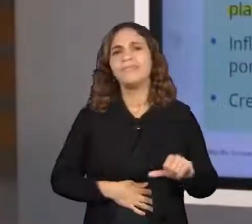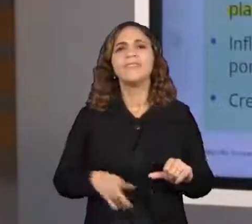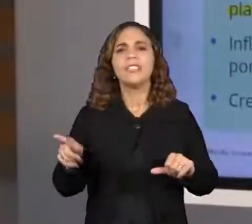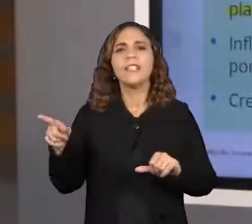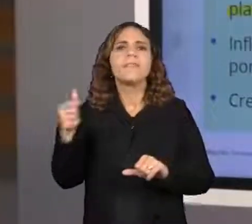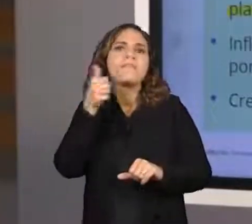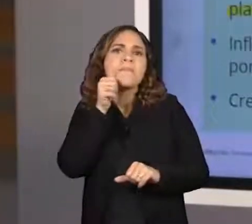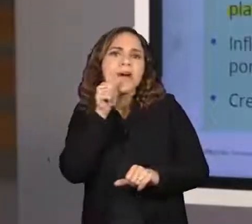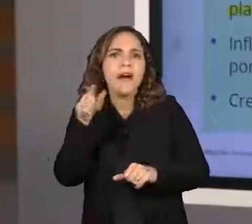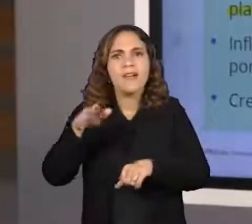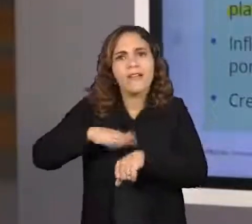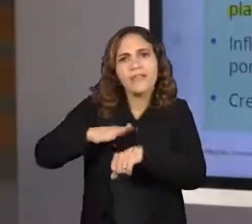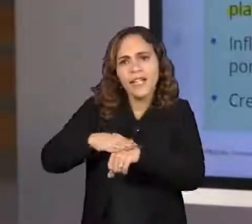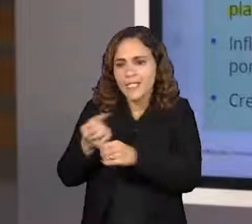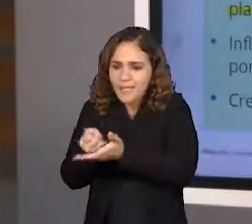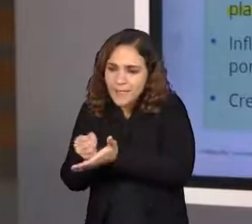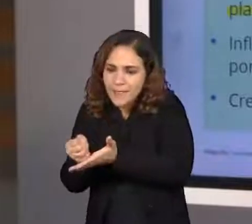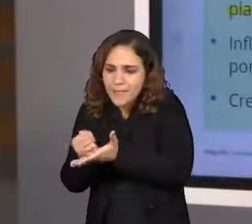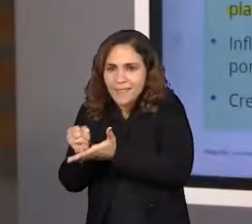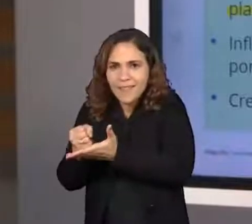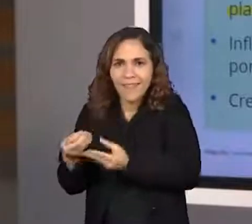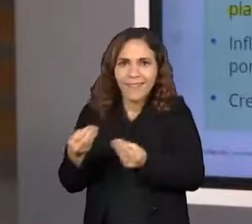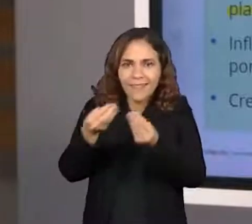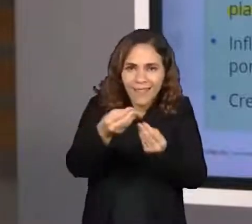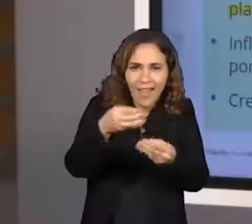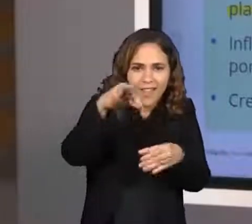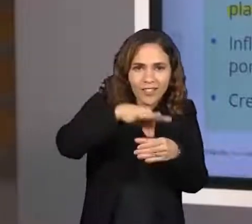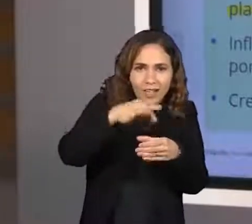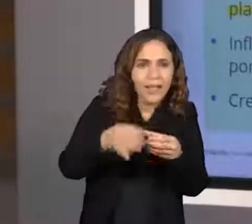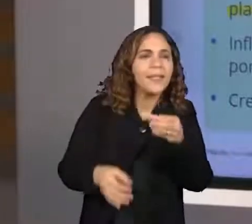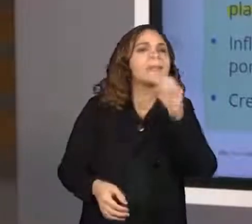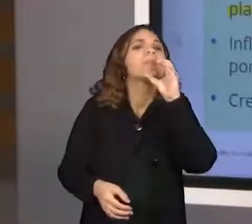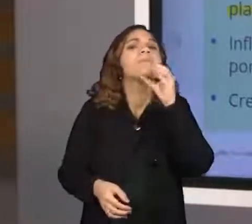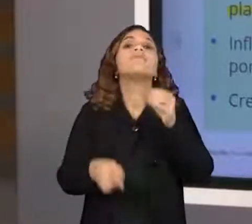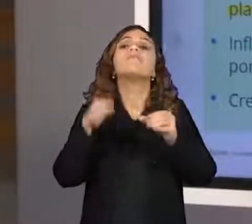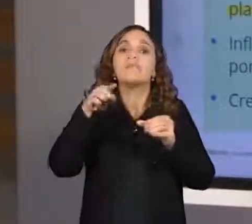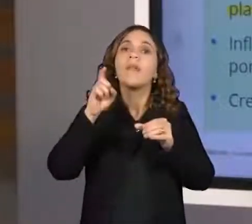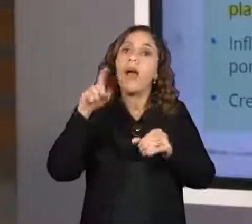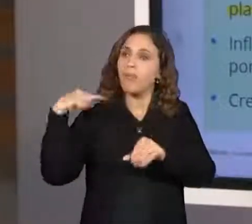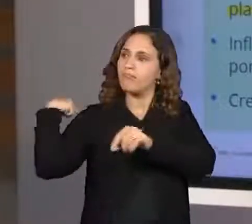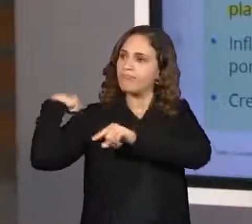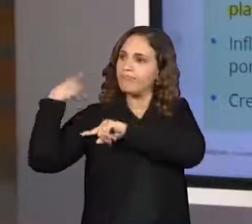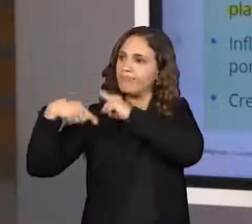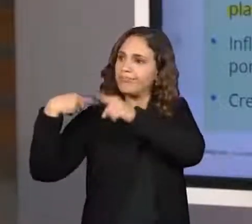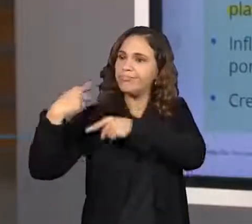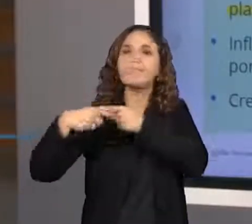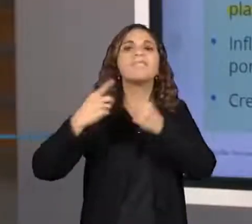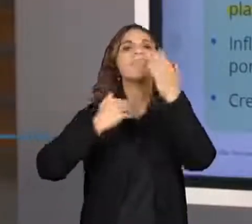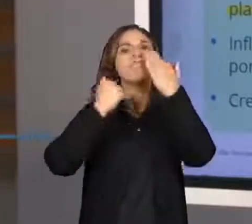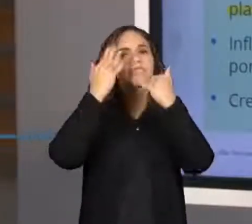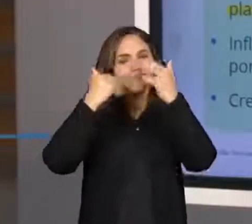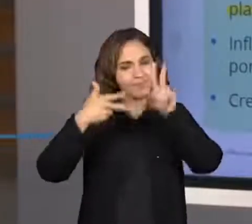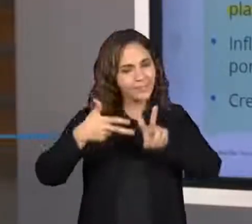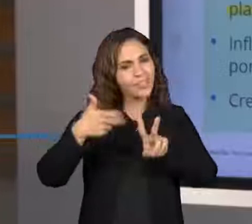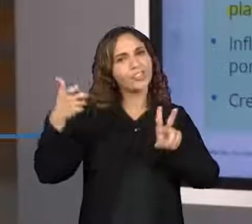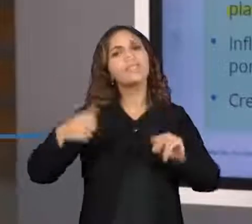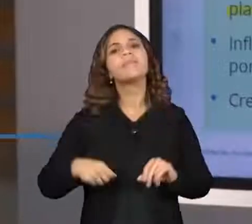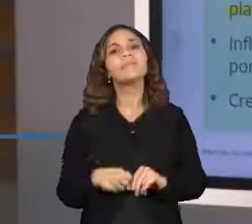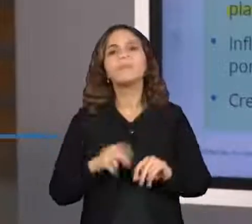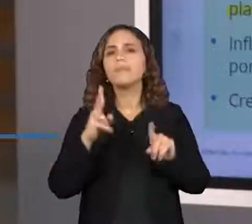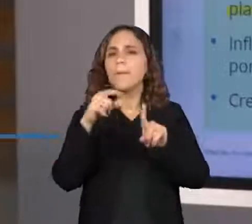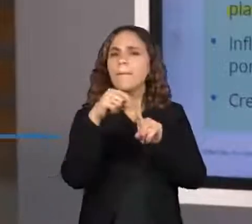Provavelmente, vem aí da cultura indígena. Os indígenas sempre utilizaram aí as ervas, as